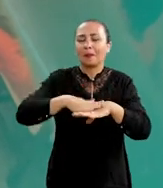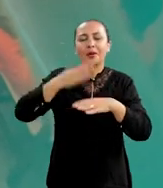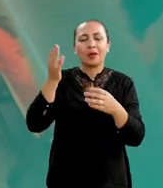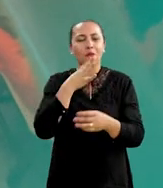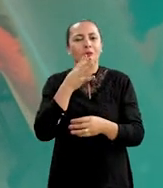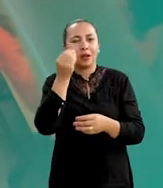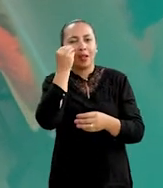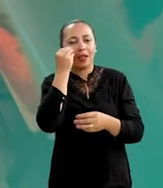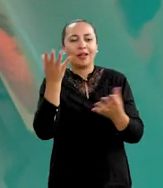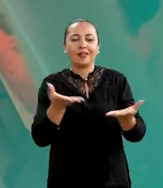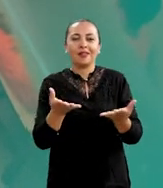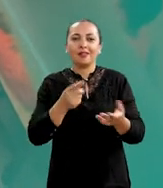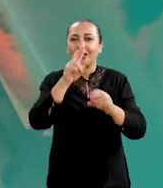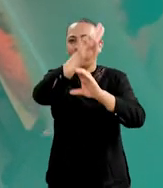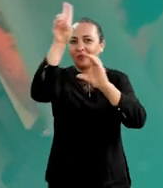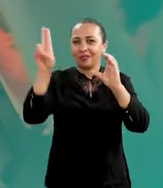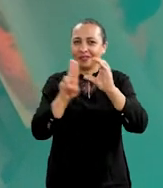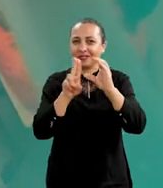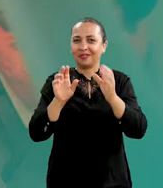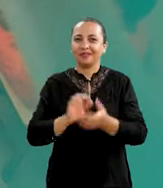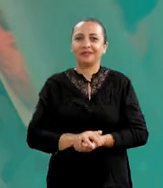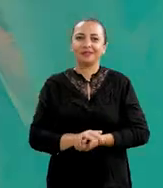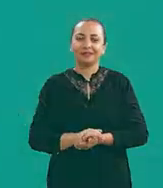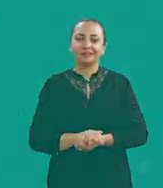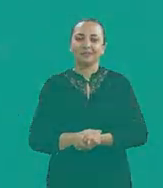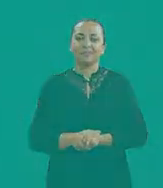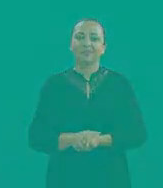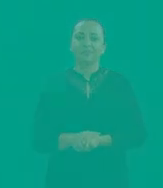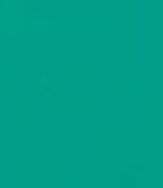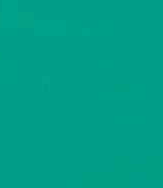mais você confere agora no Univerciência.